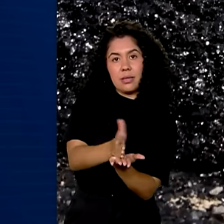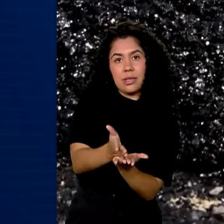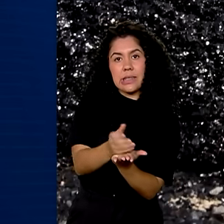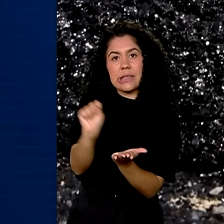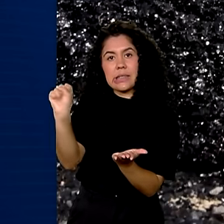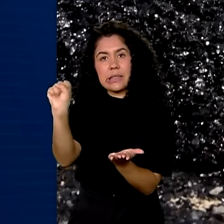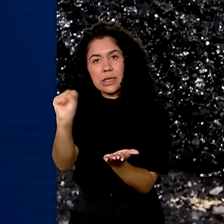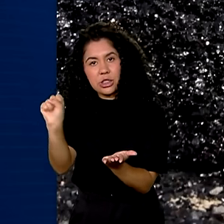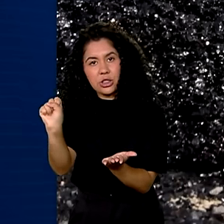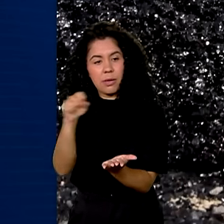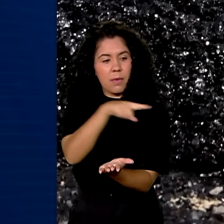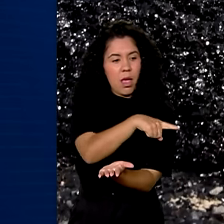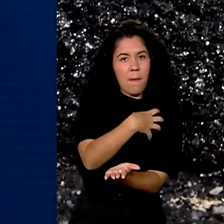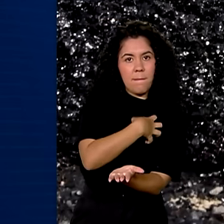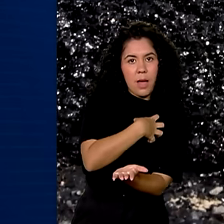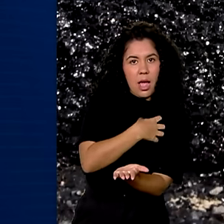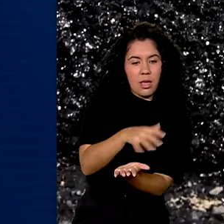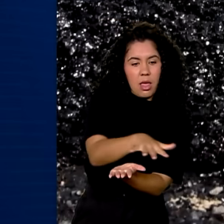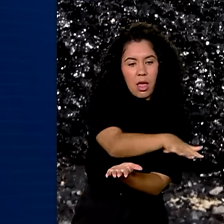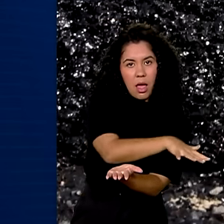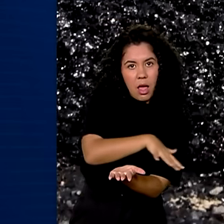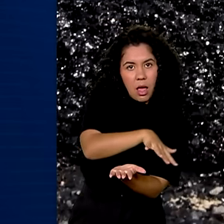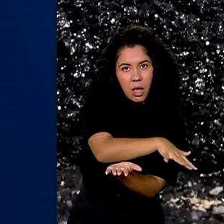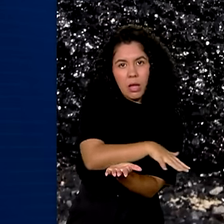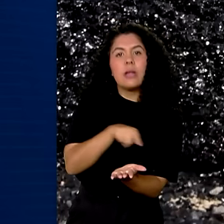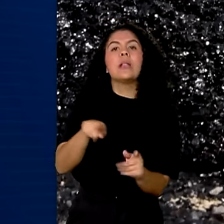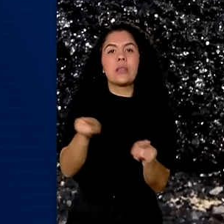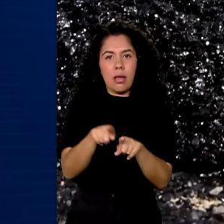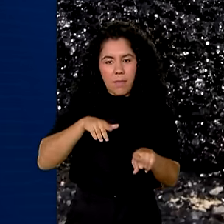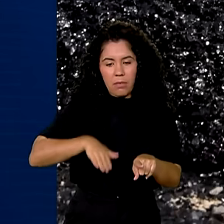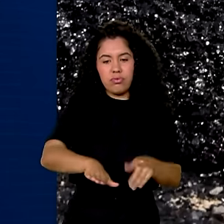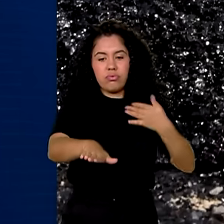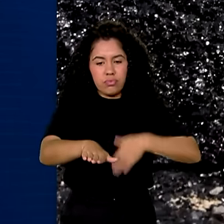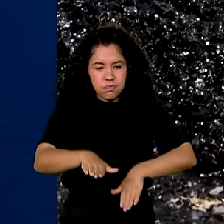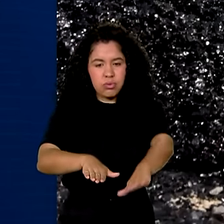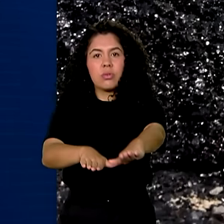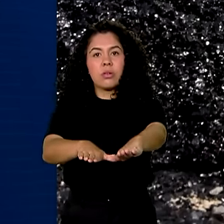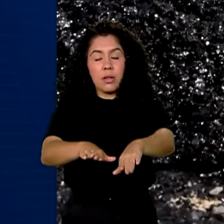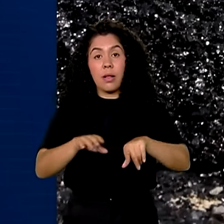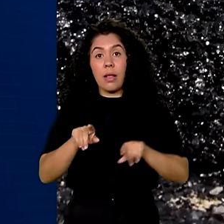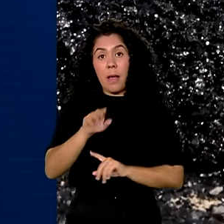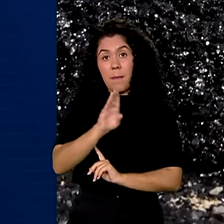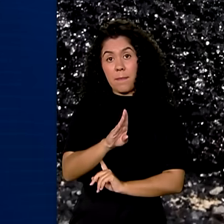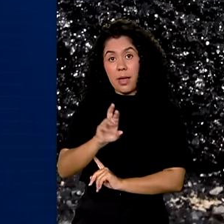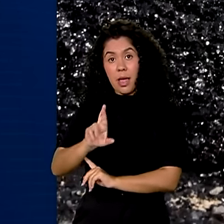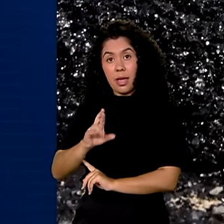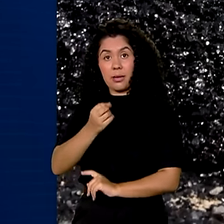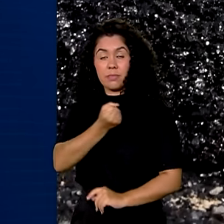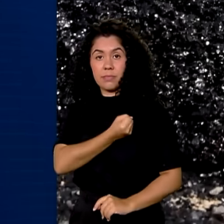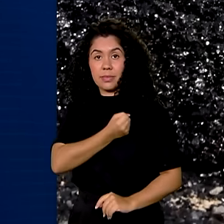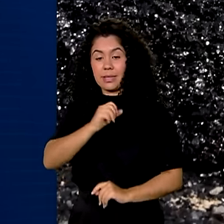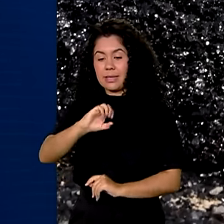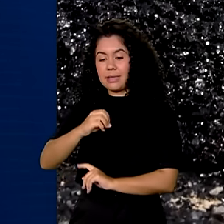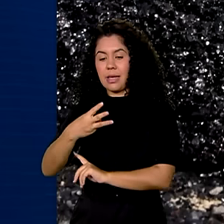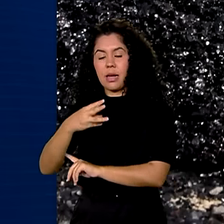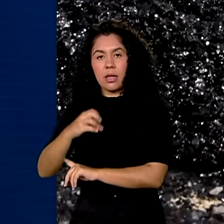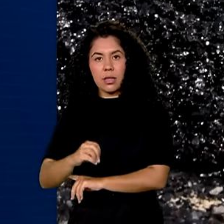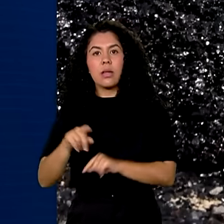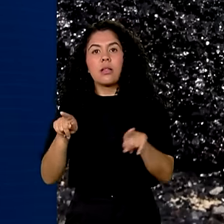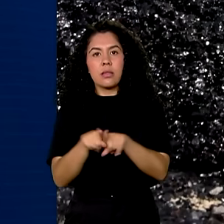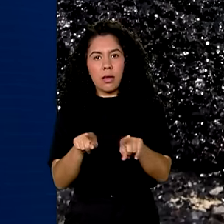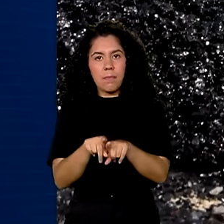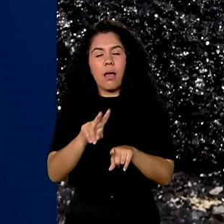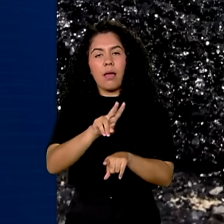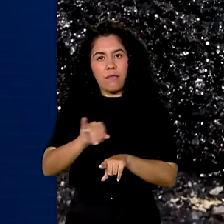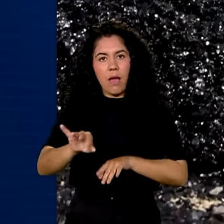e a cidade baiana de Entre Rios, também será duplicada. A BR-030 será pavimentada no trecho que dá